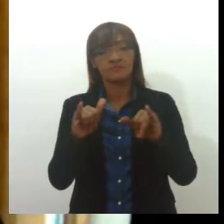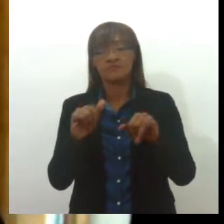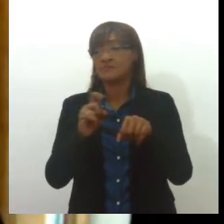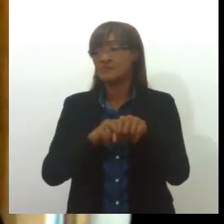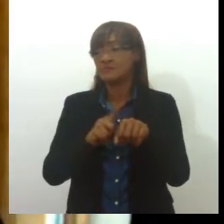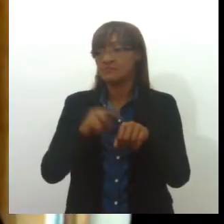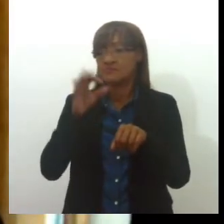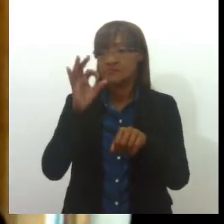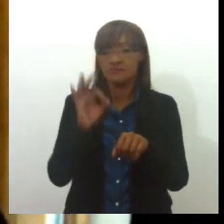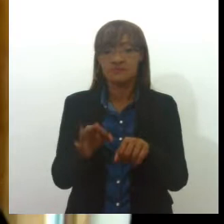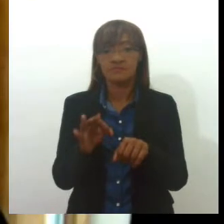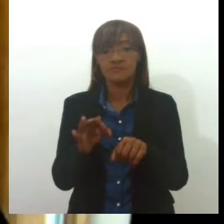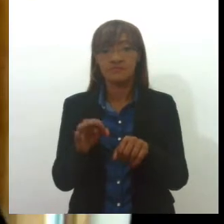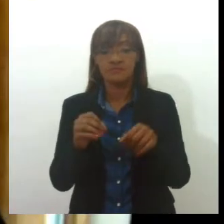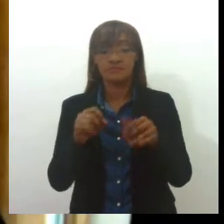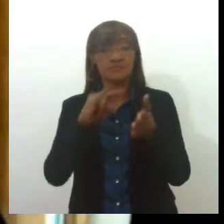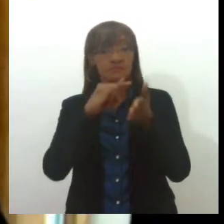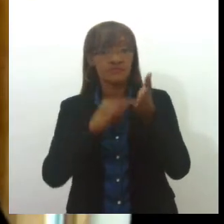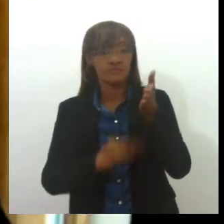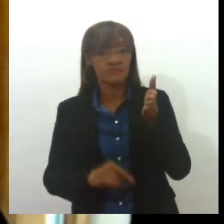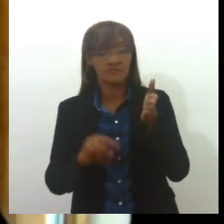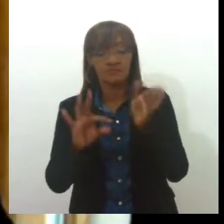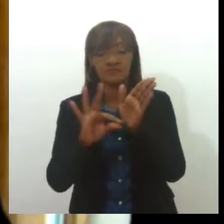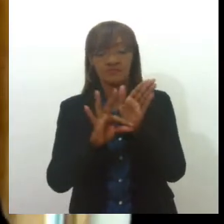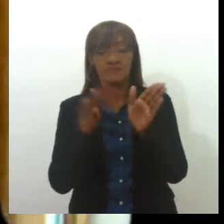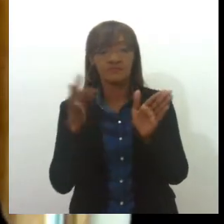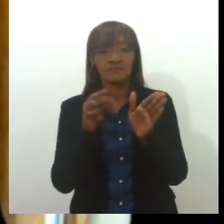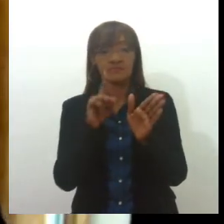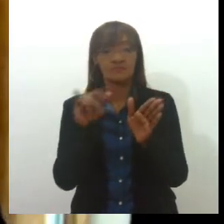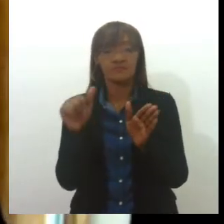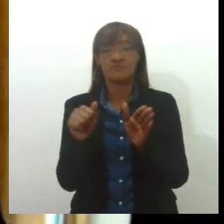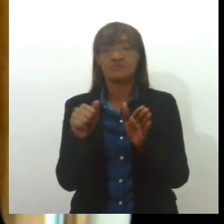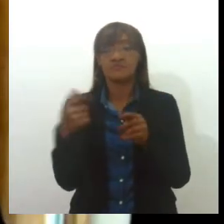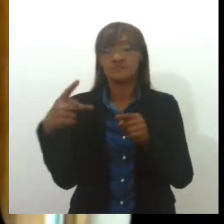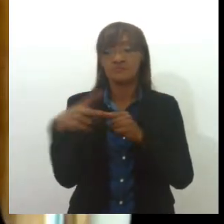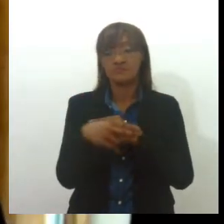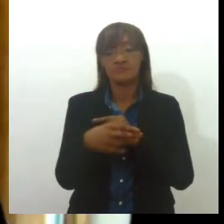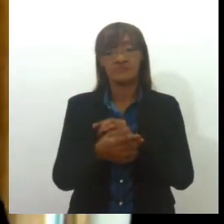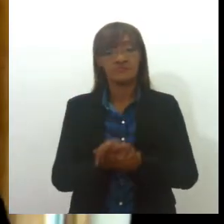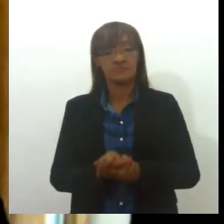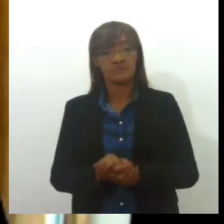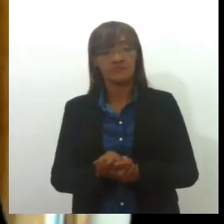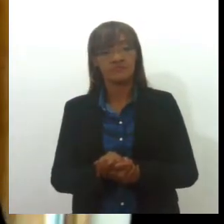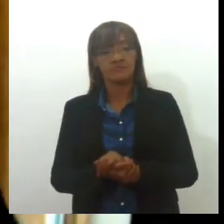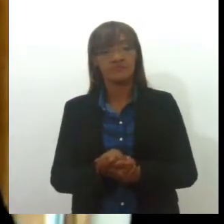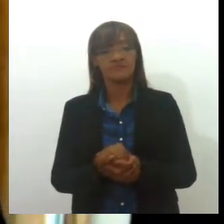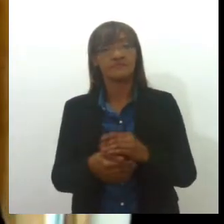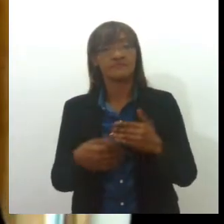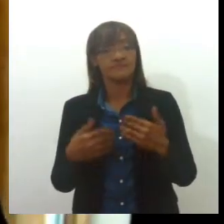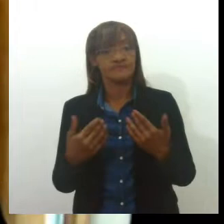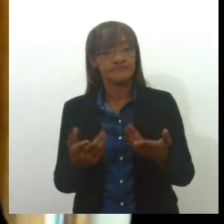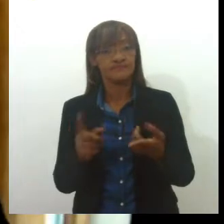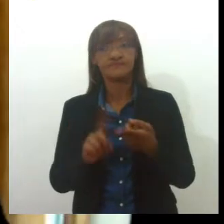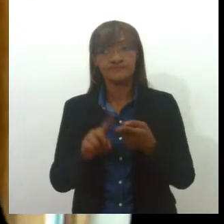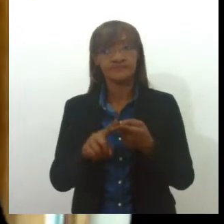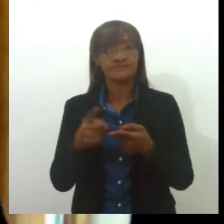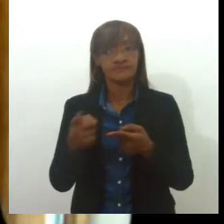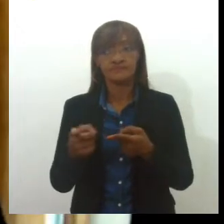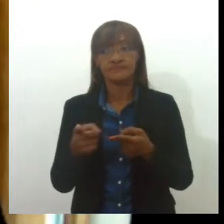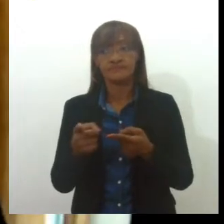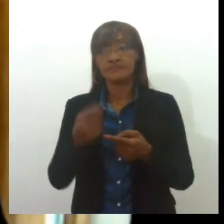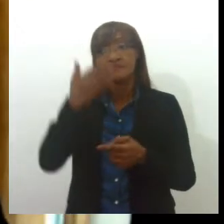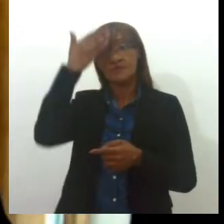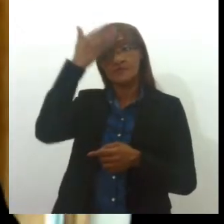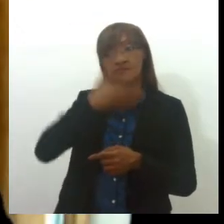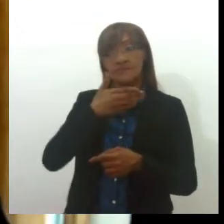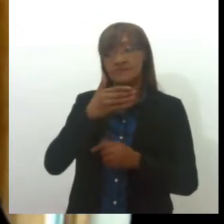corte ele tem que assinar e datar o corte que está sendo realizado. Então, a gente tem esse acréscimo, que é justamente para gerar uma prova para o